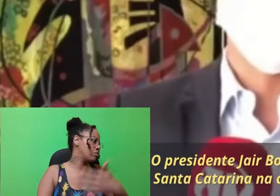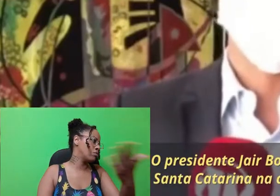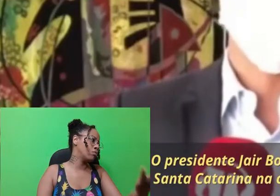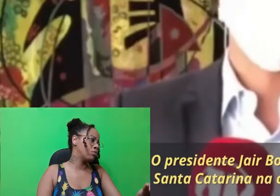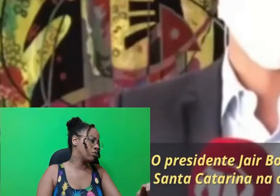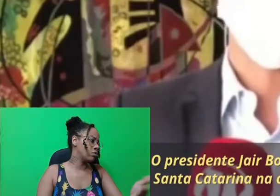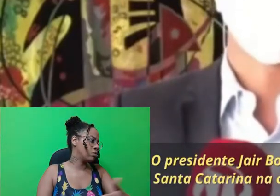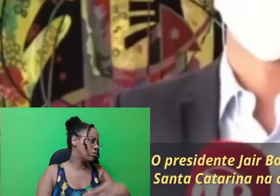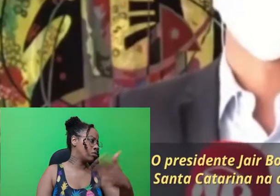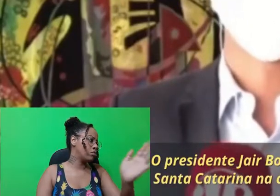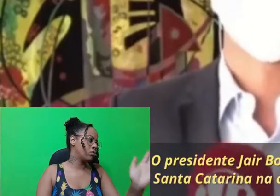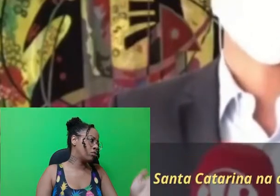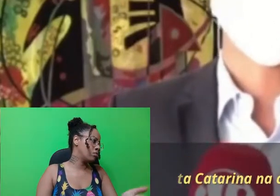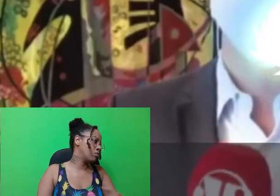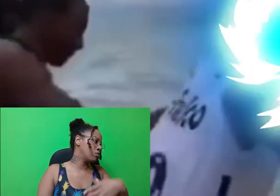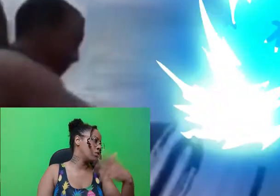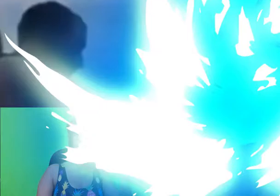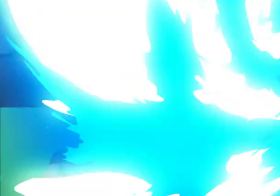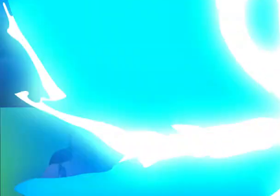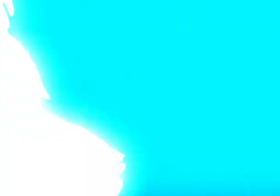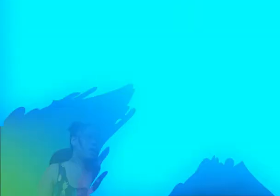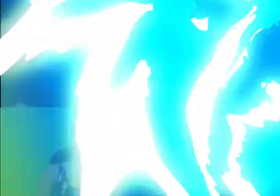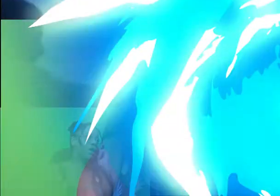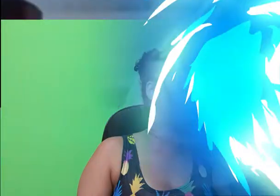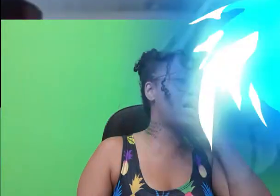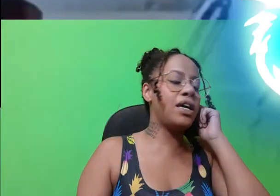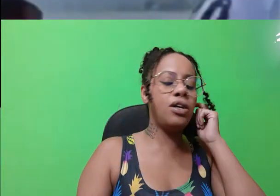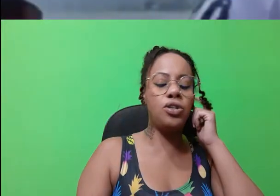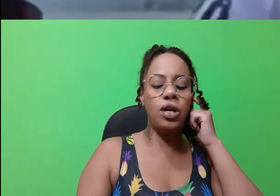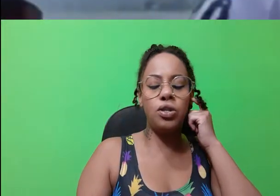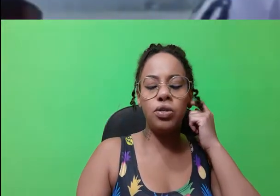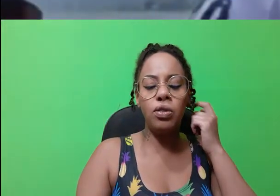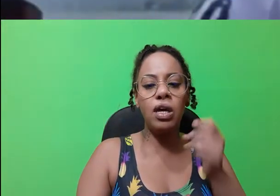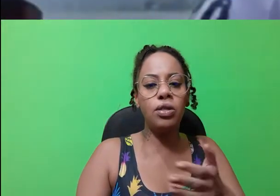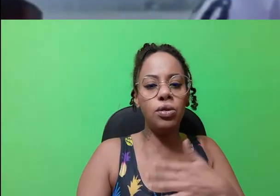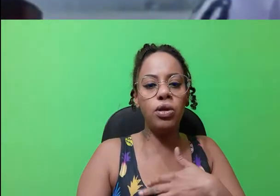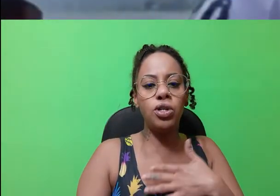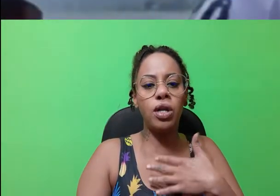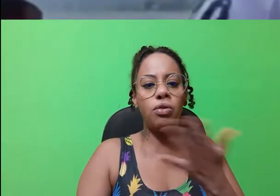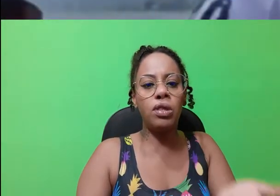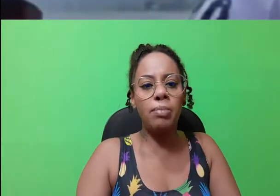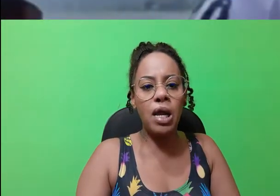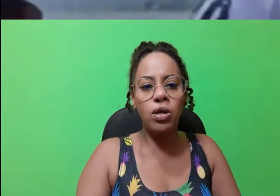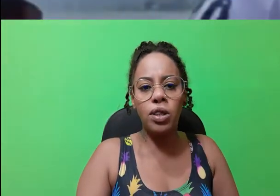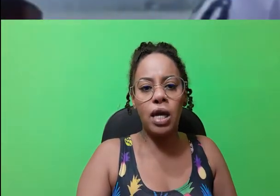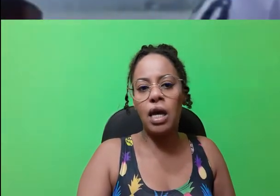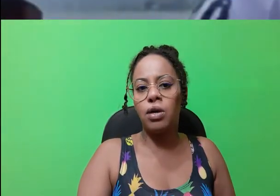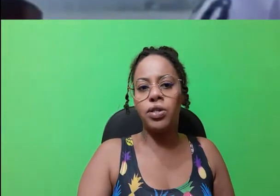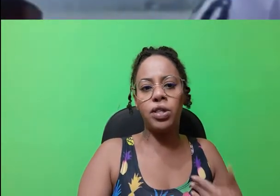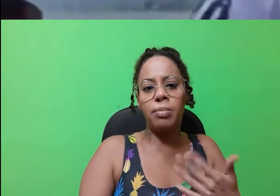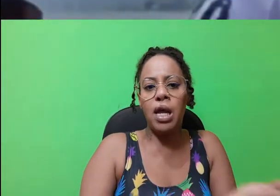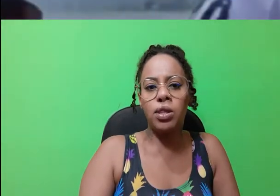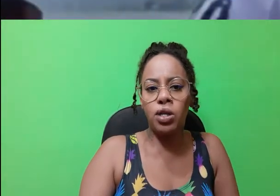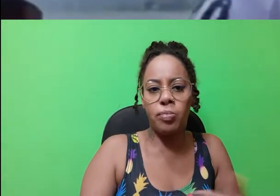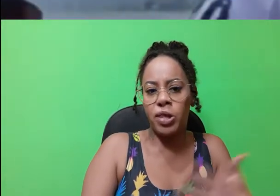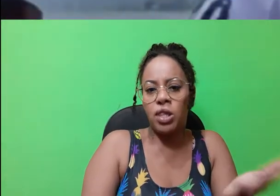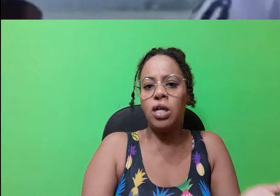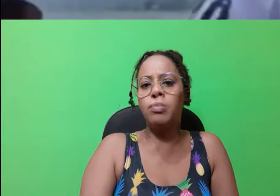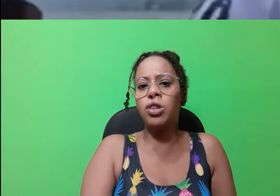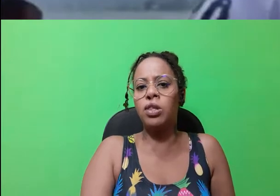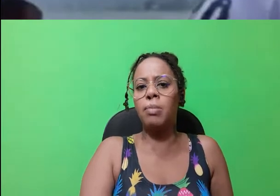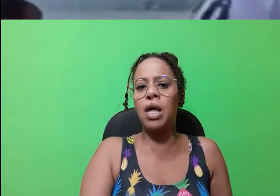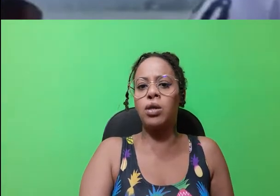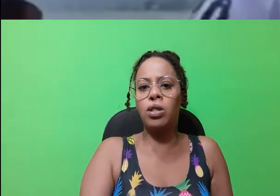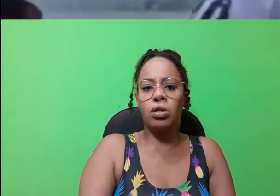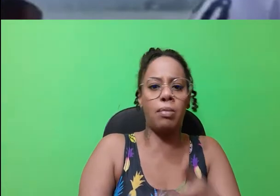Catarina, na cidade de São Francisco do Sul. Não, isso daí, gente, isso daí tudo é o direito que o trabalhador tem. Eu sou trabalhador. Eu sou